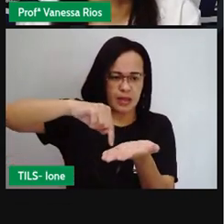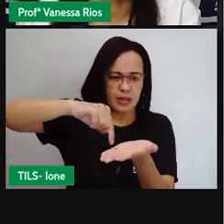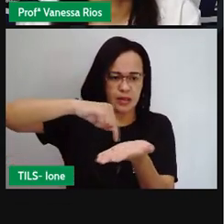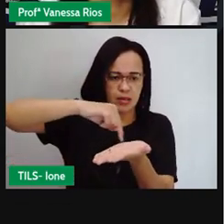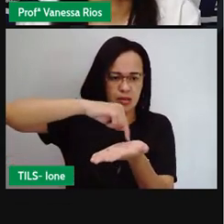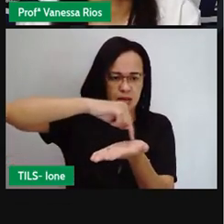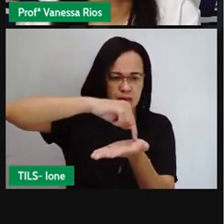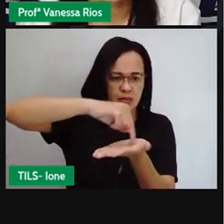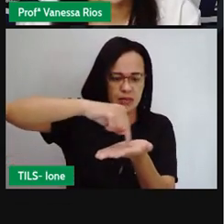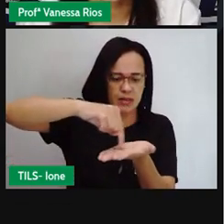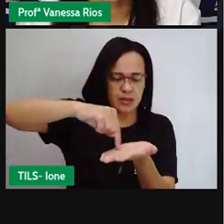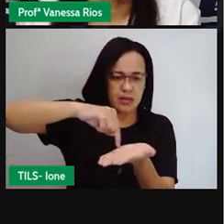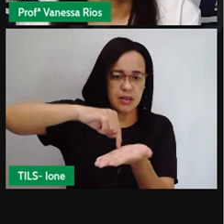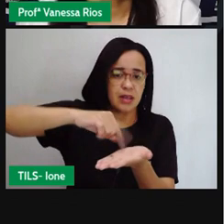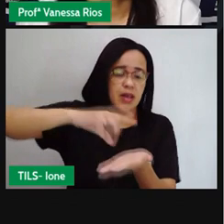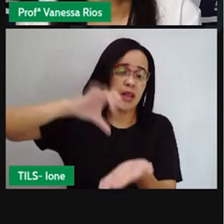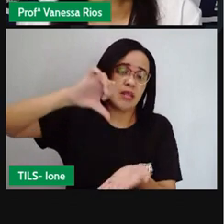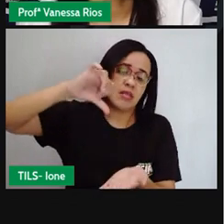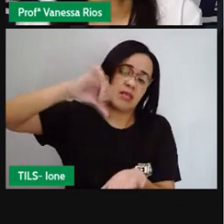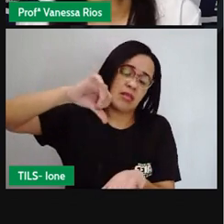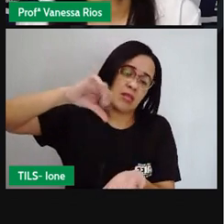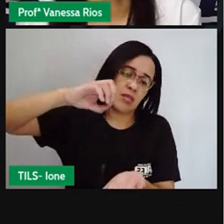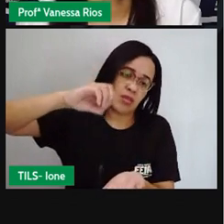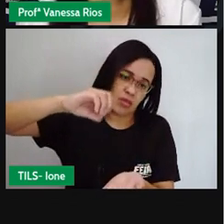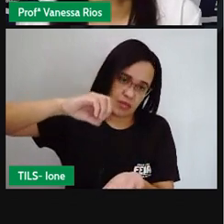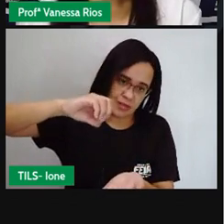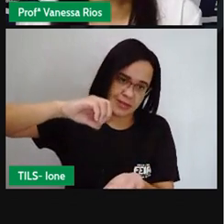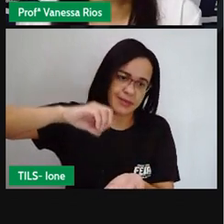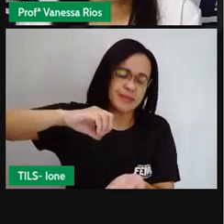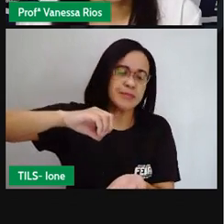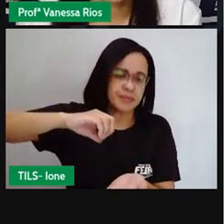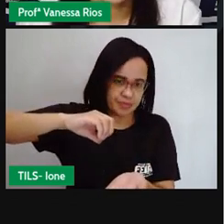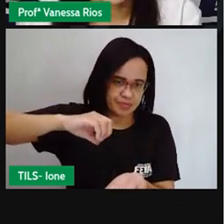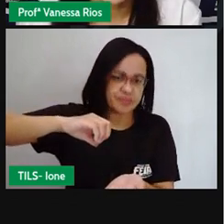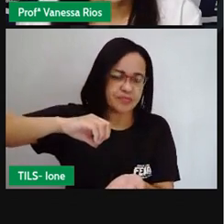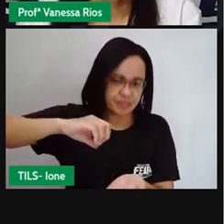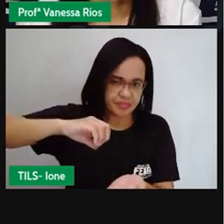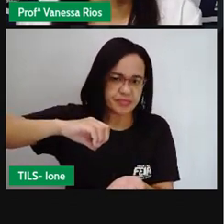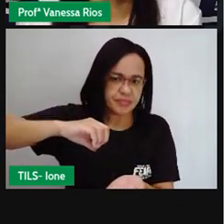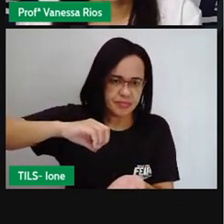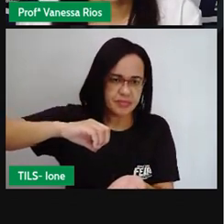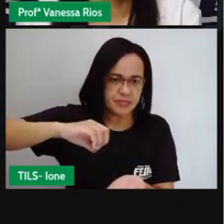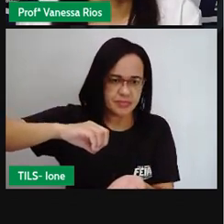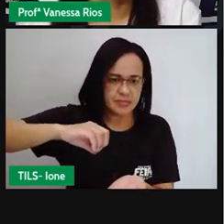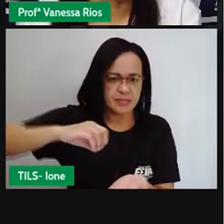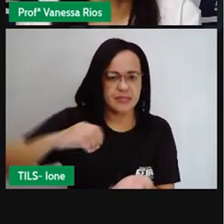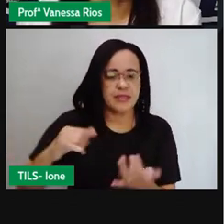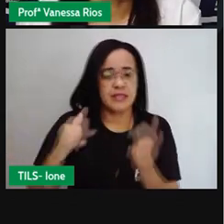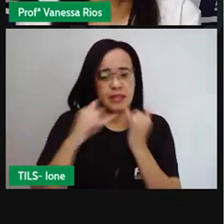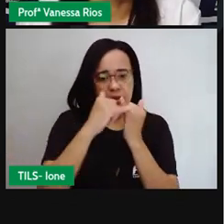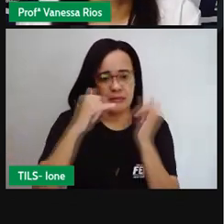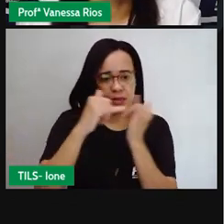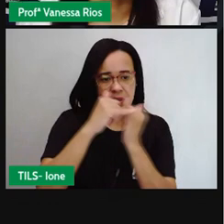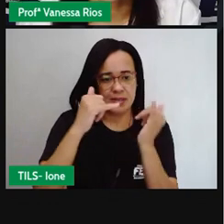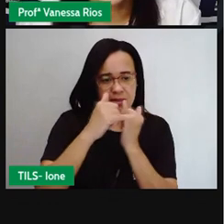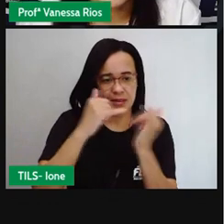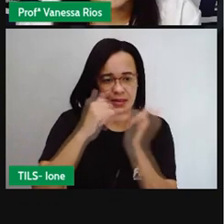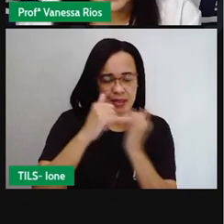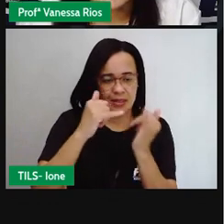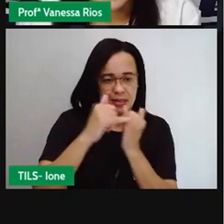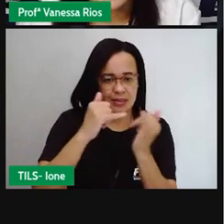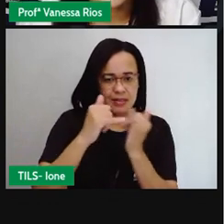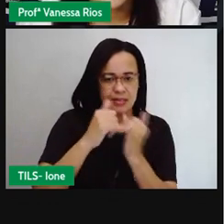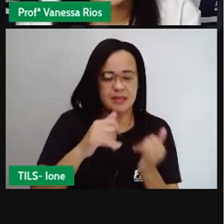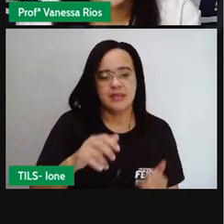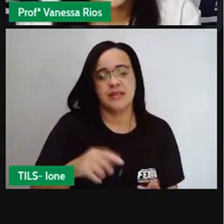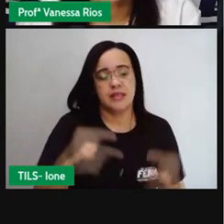90 graus, que é aquele que completa um quarto do círculo. Então, a gente fala aí do ângulo reto. Estão